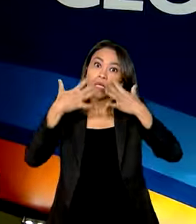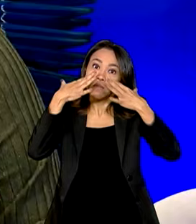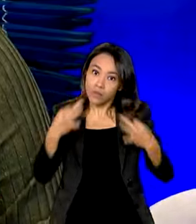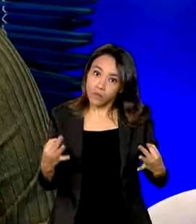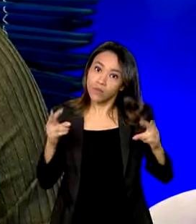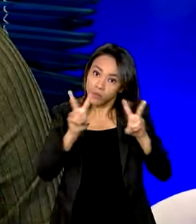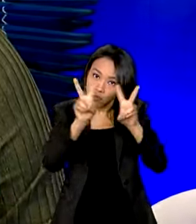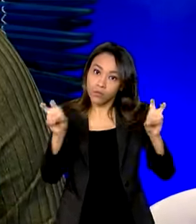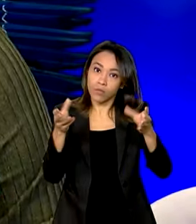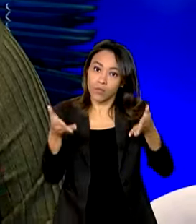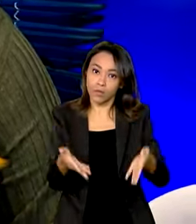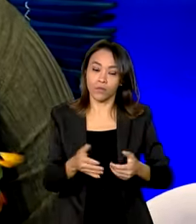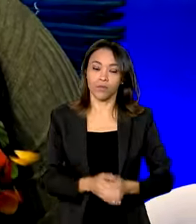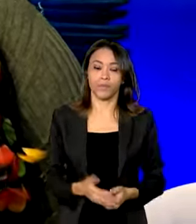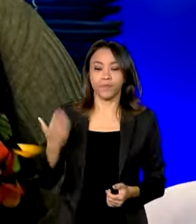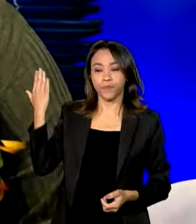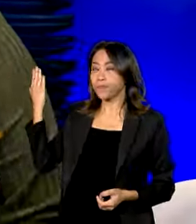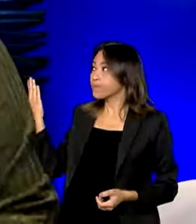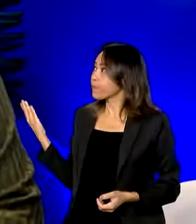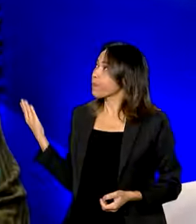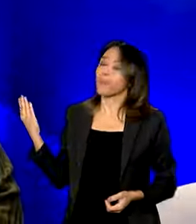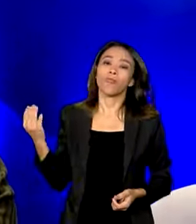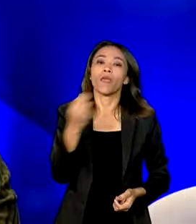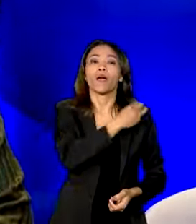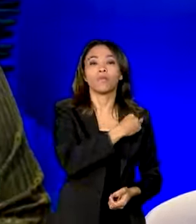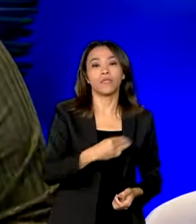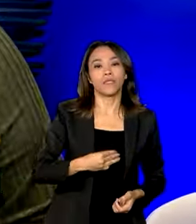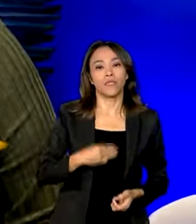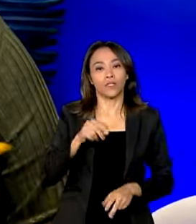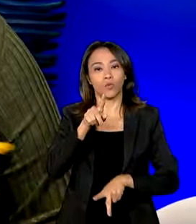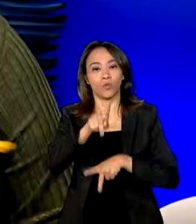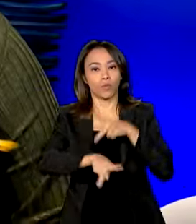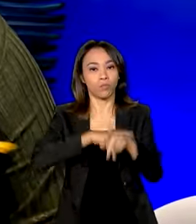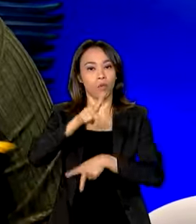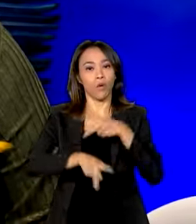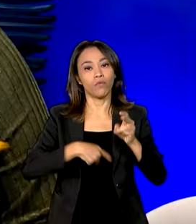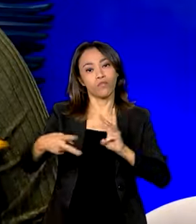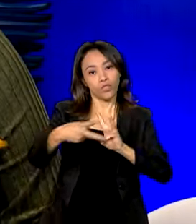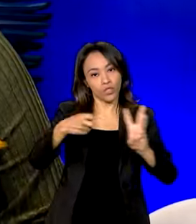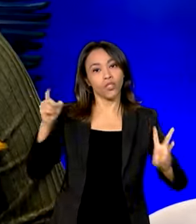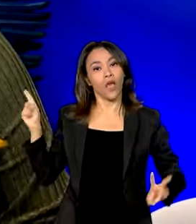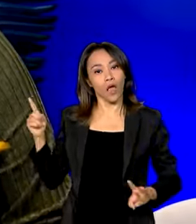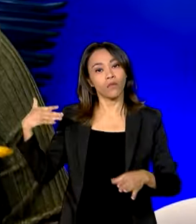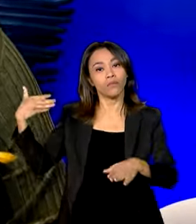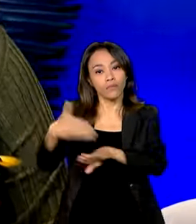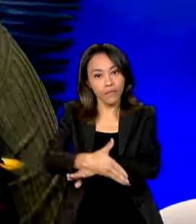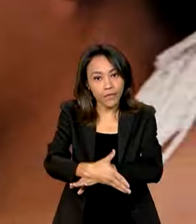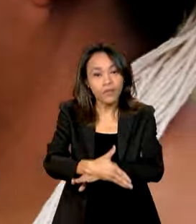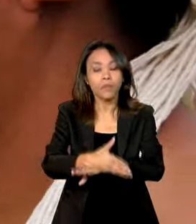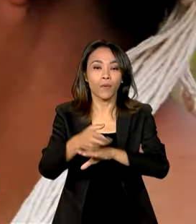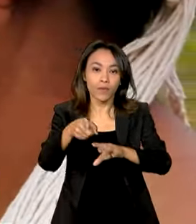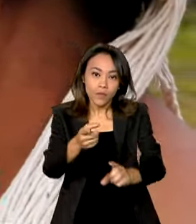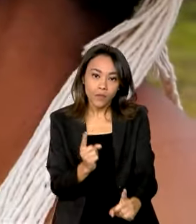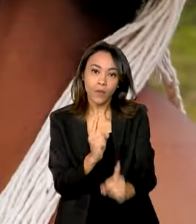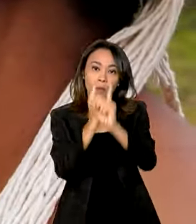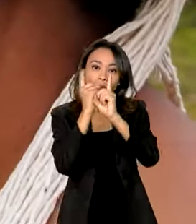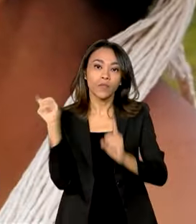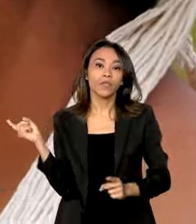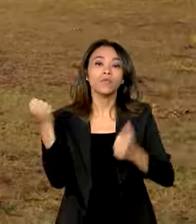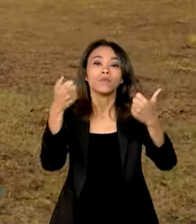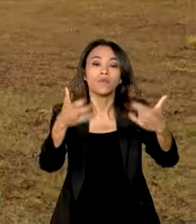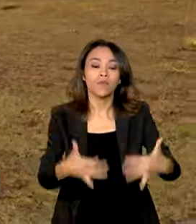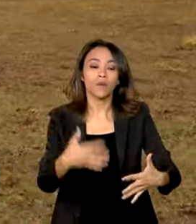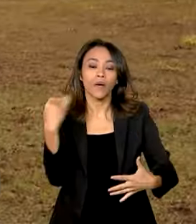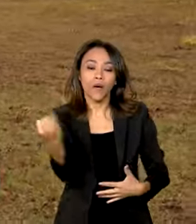em relação a isso. A ministra dos Povos Indígenas, Sônia Guajajara, participou do evento e destacou a importância do